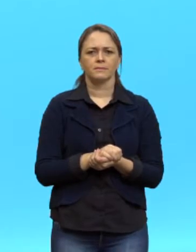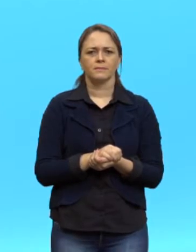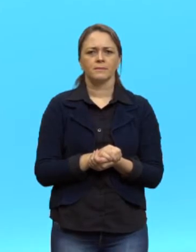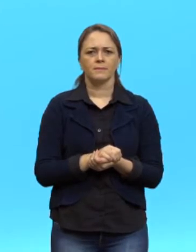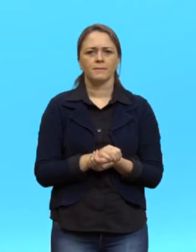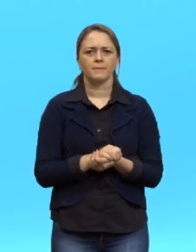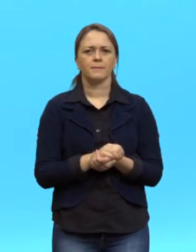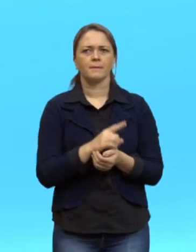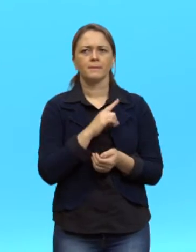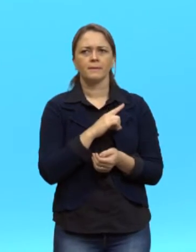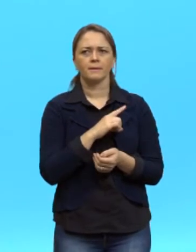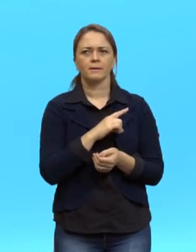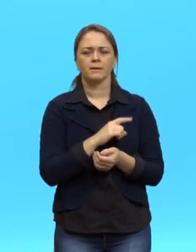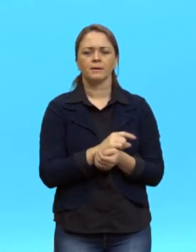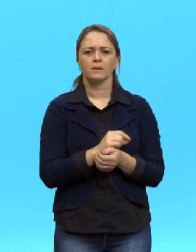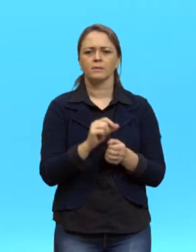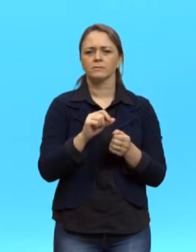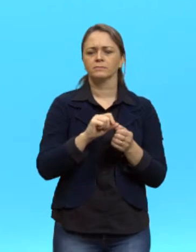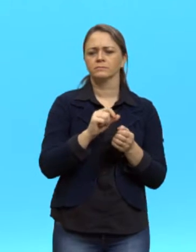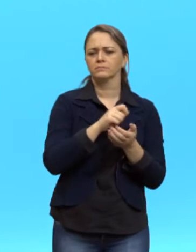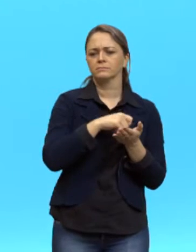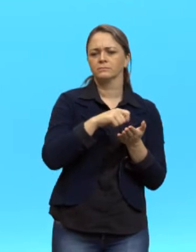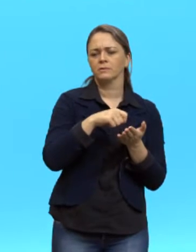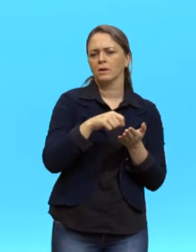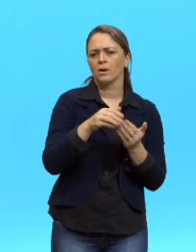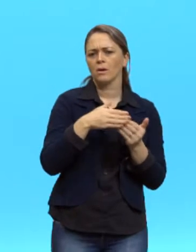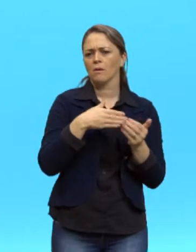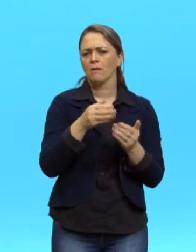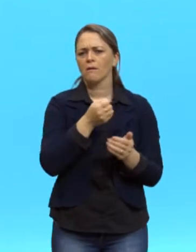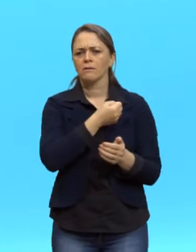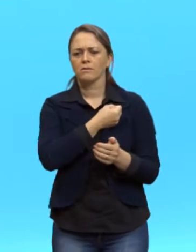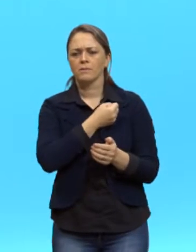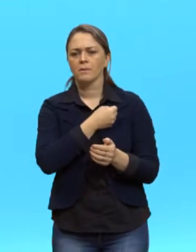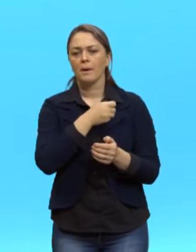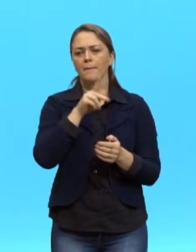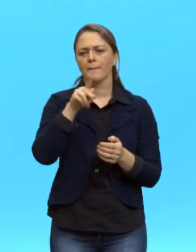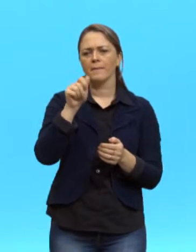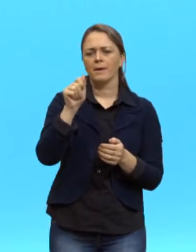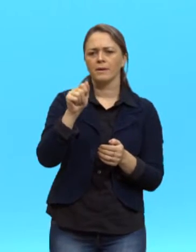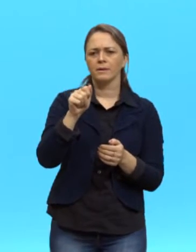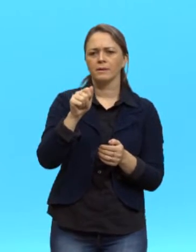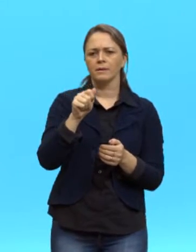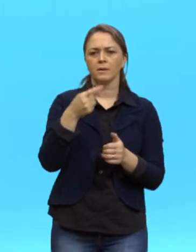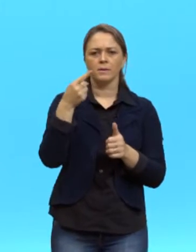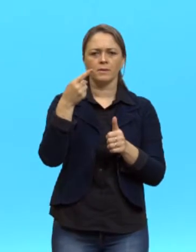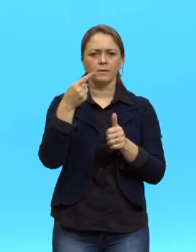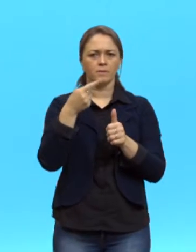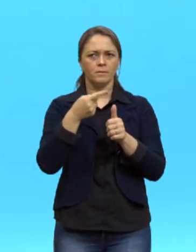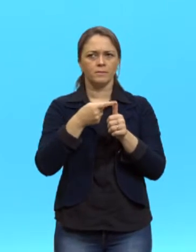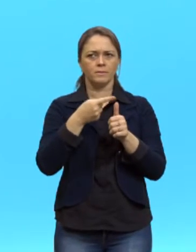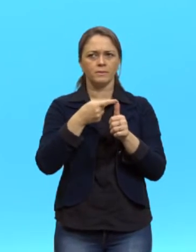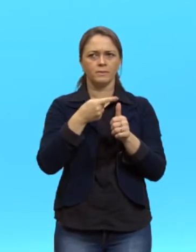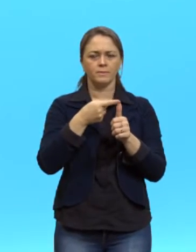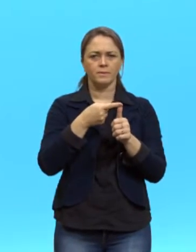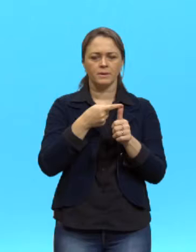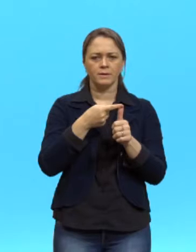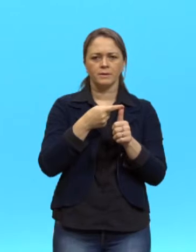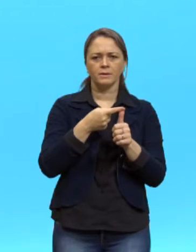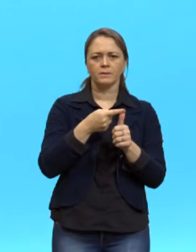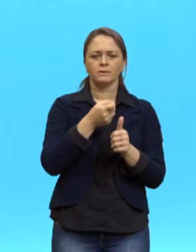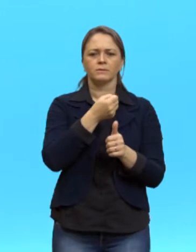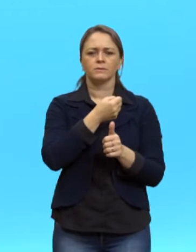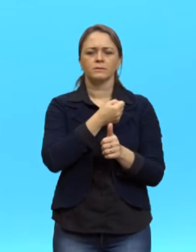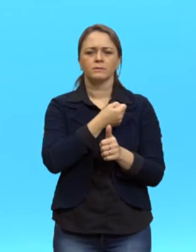Então, olha só. Para eu escrever qualquer termo desta PA, eu preciso do primeiro termo, mas